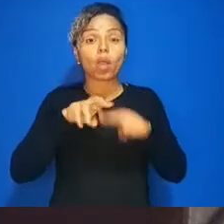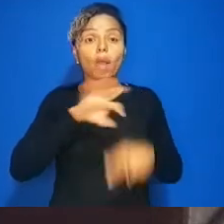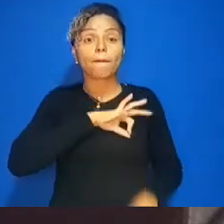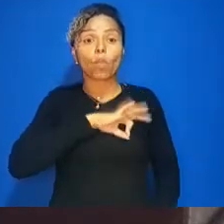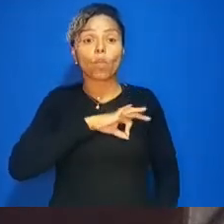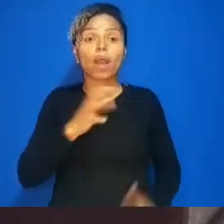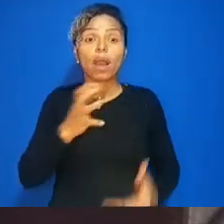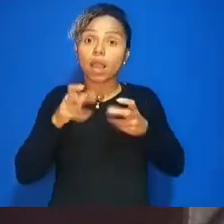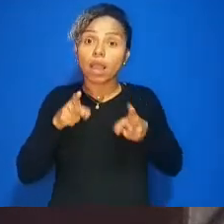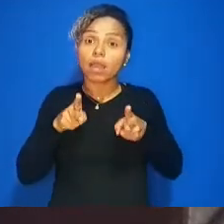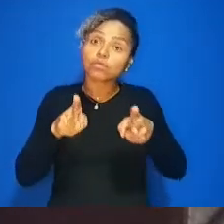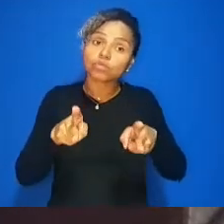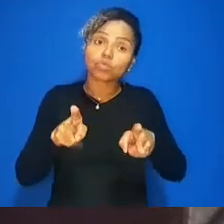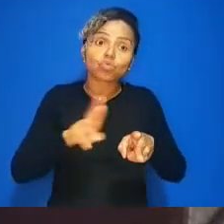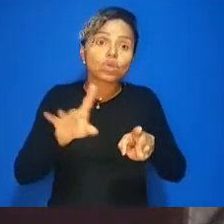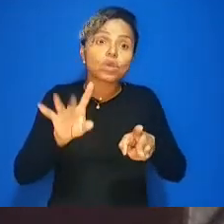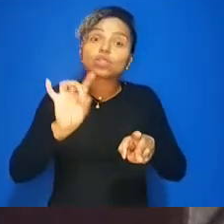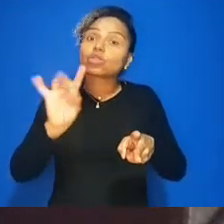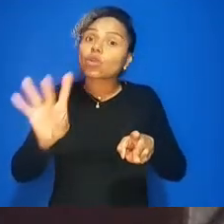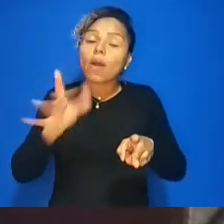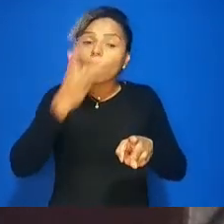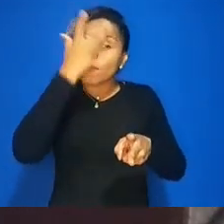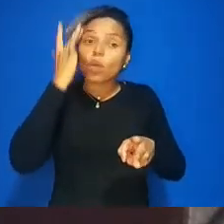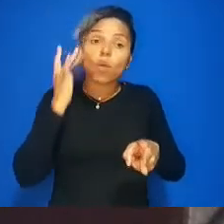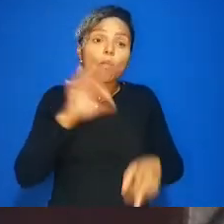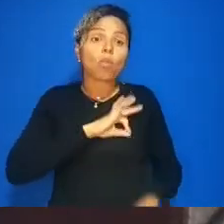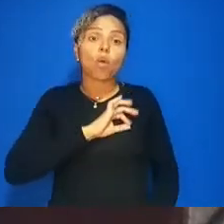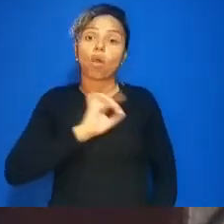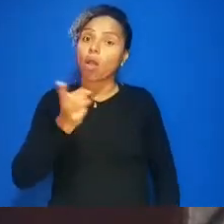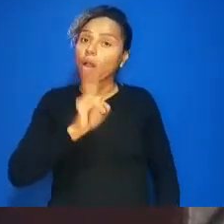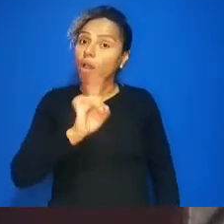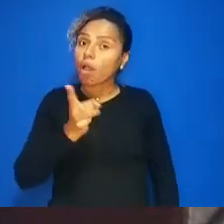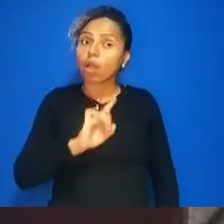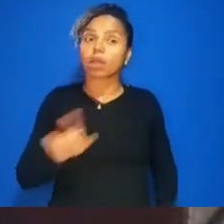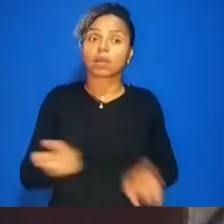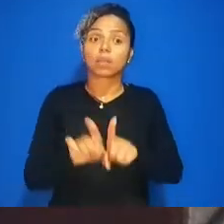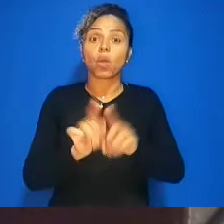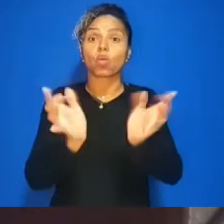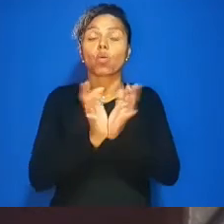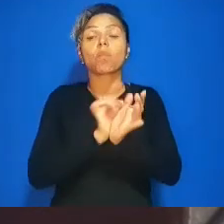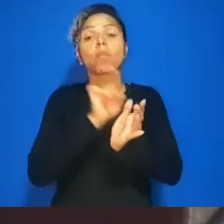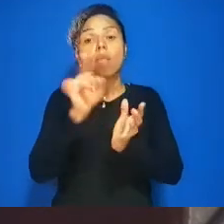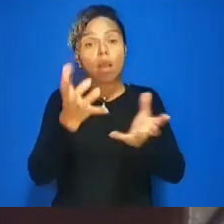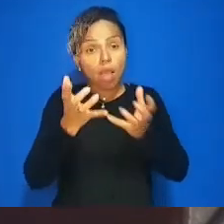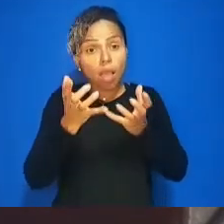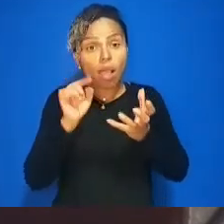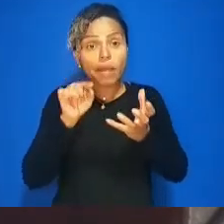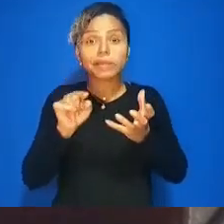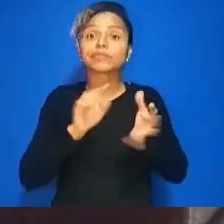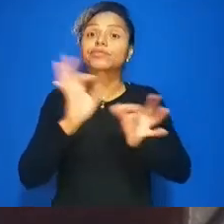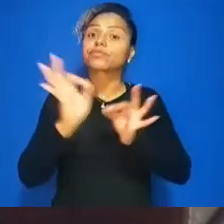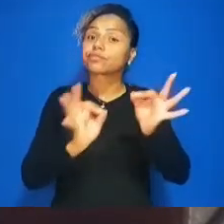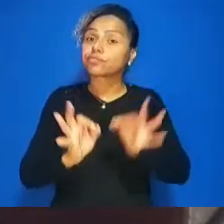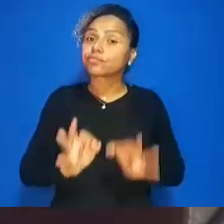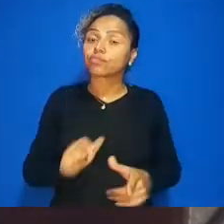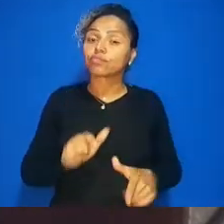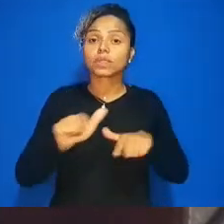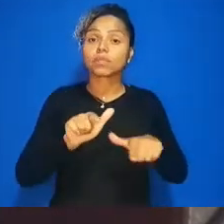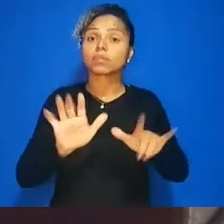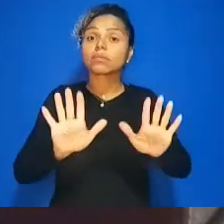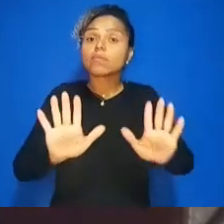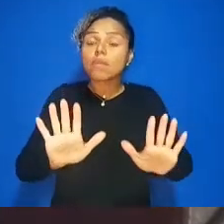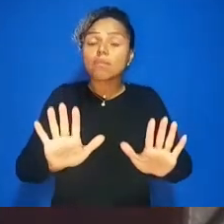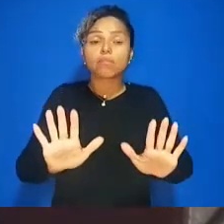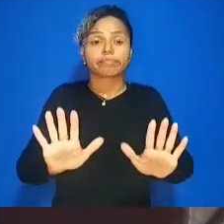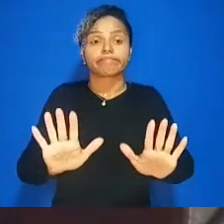comunidade quer que os policiais pelo brilhante trabalhem a falta de estrutura é muito grande mas nós nós não vamos nós vamos lutar até